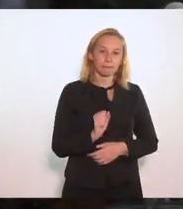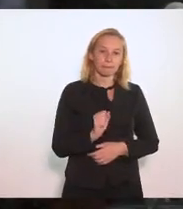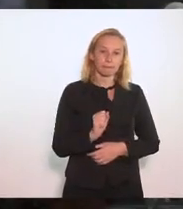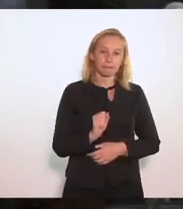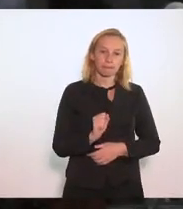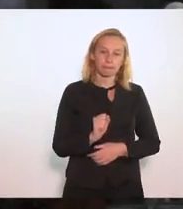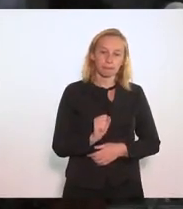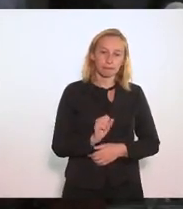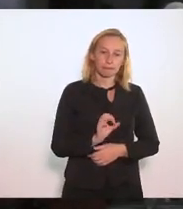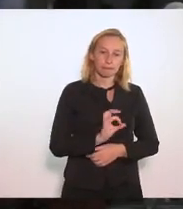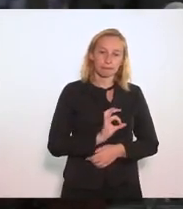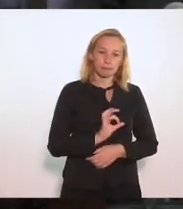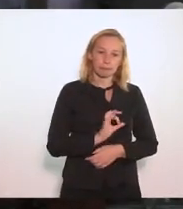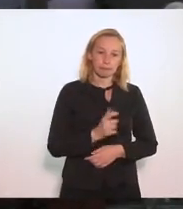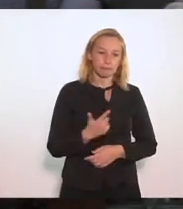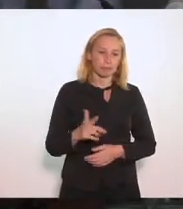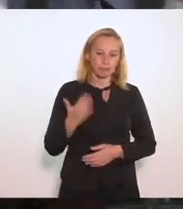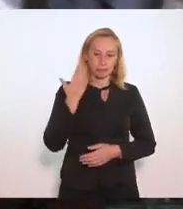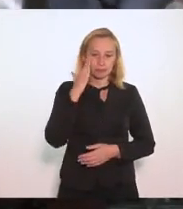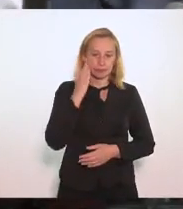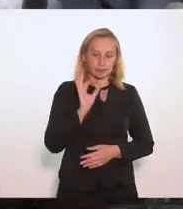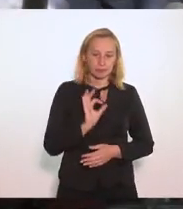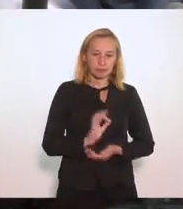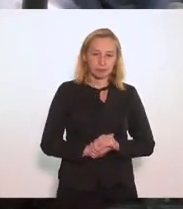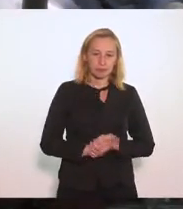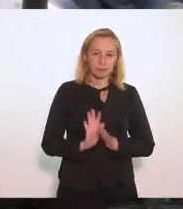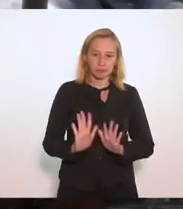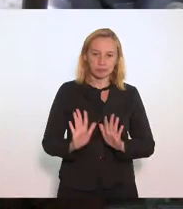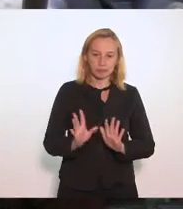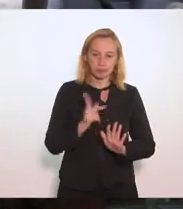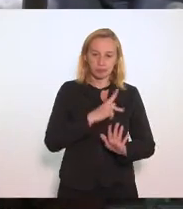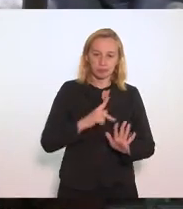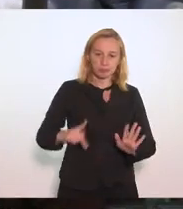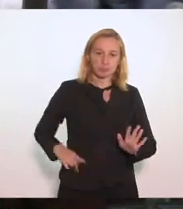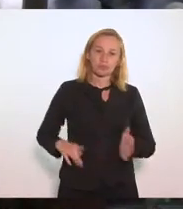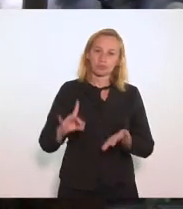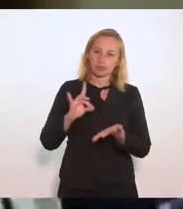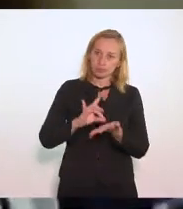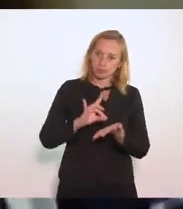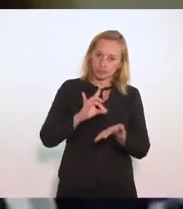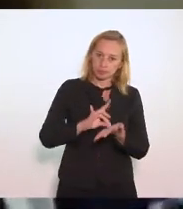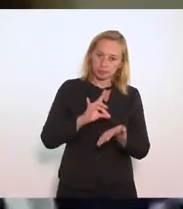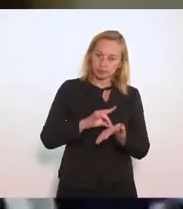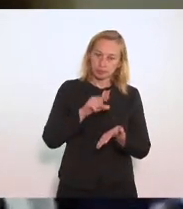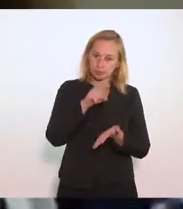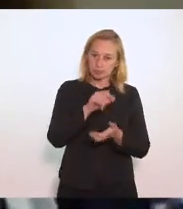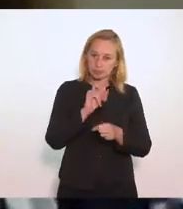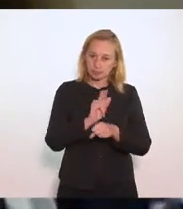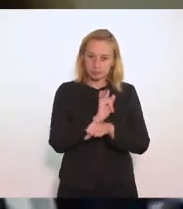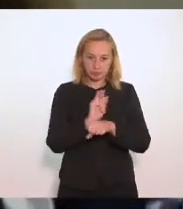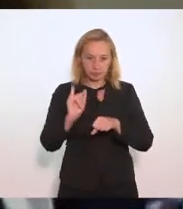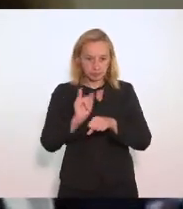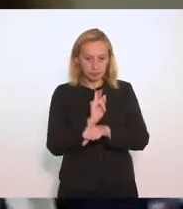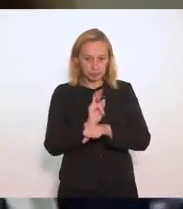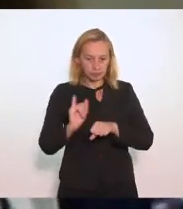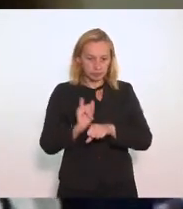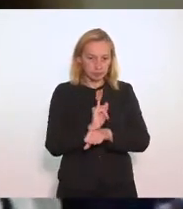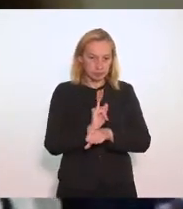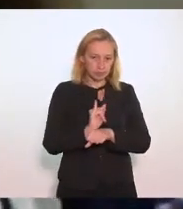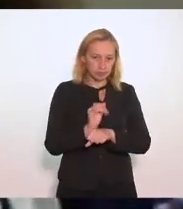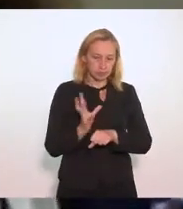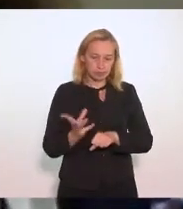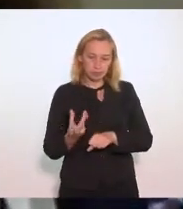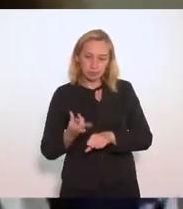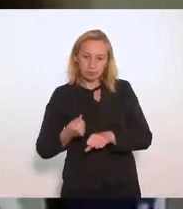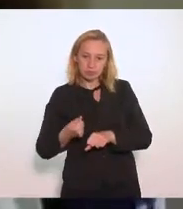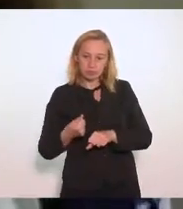É que se não houver um entendimento Vai sair de pauta Presidente Na verdade Essa estratégia de qualificação